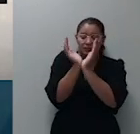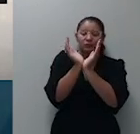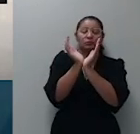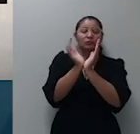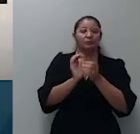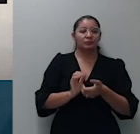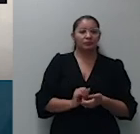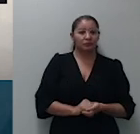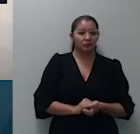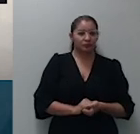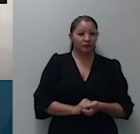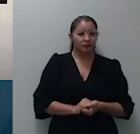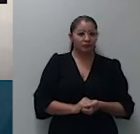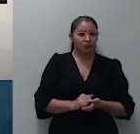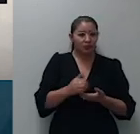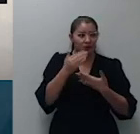presidente